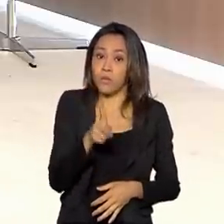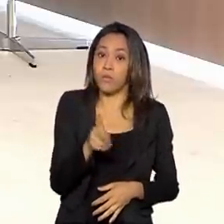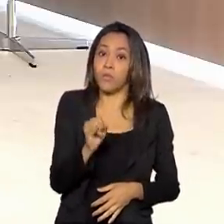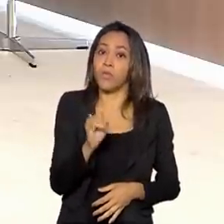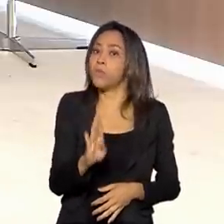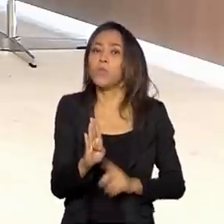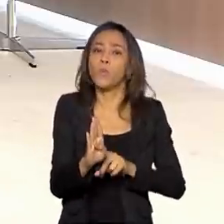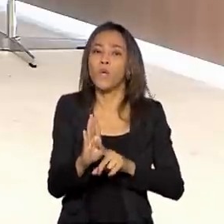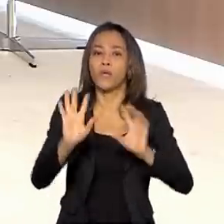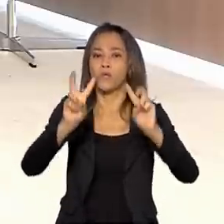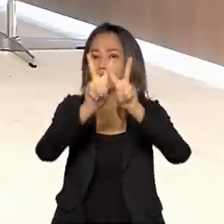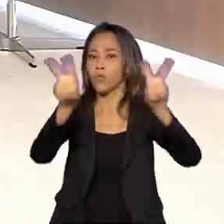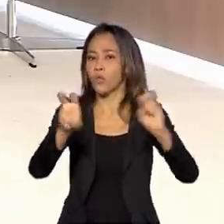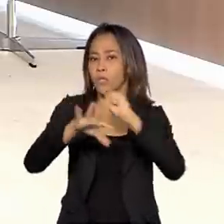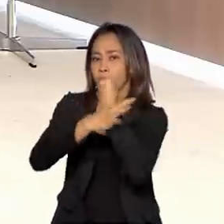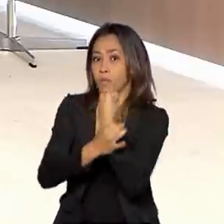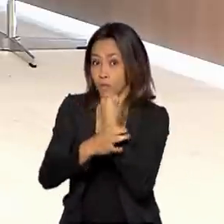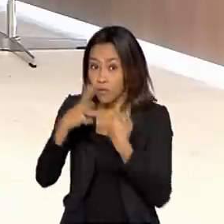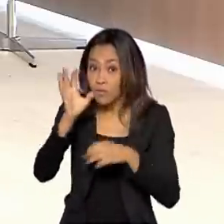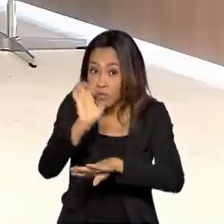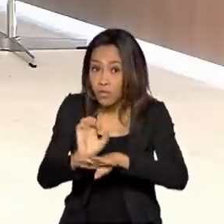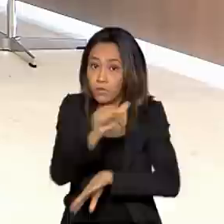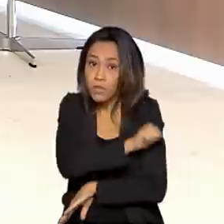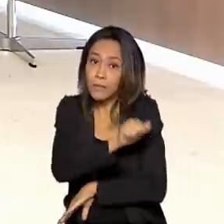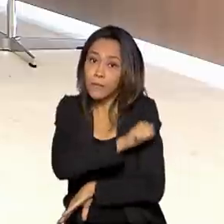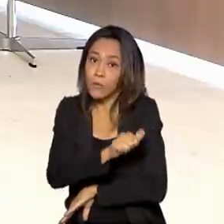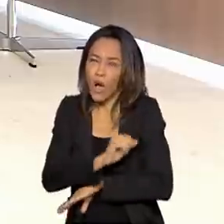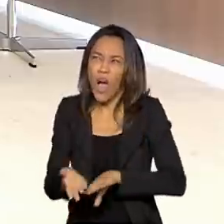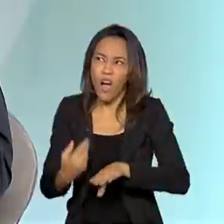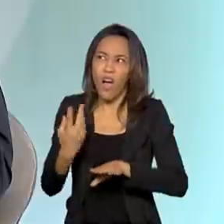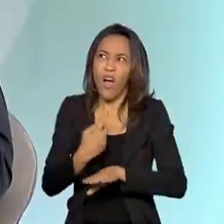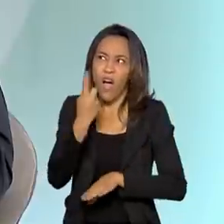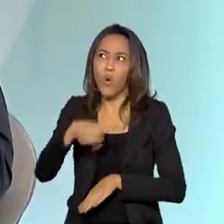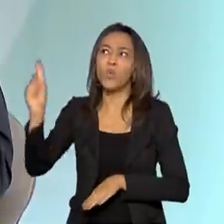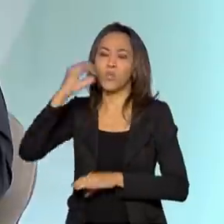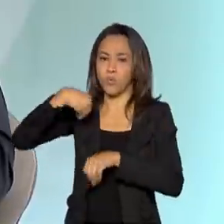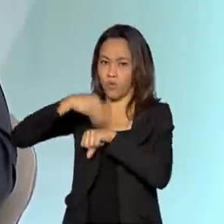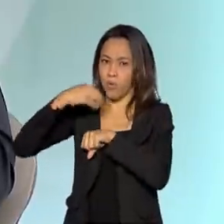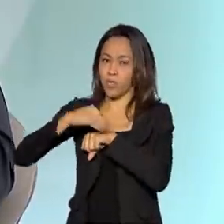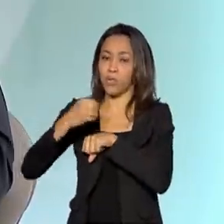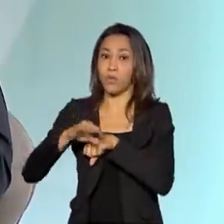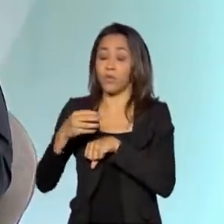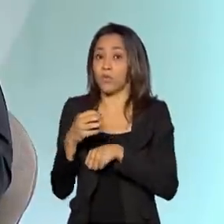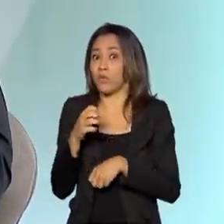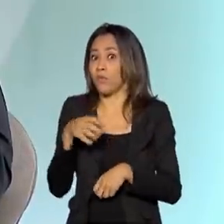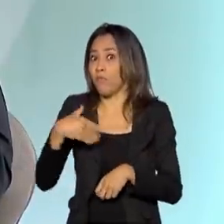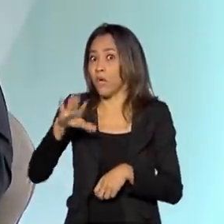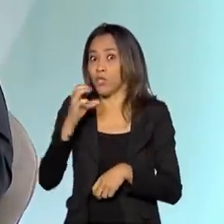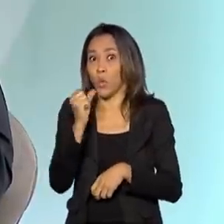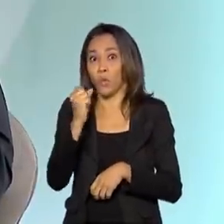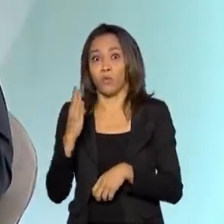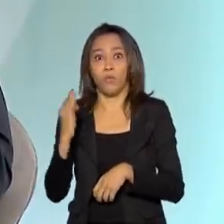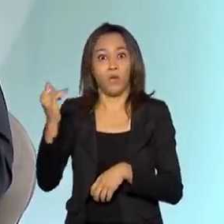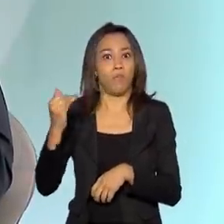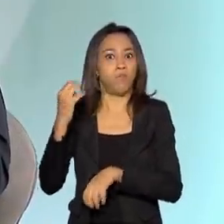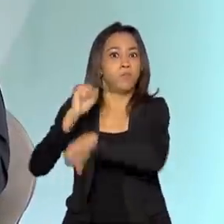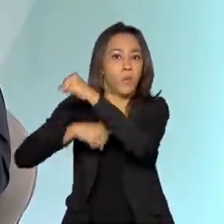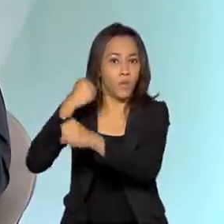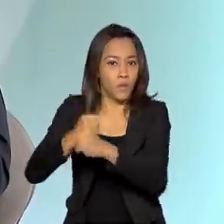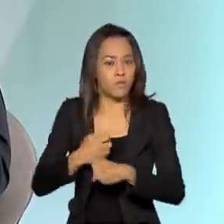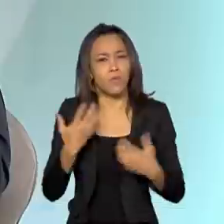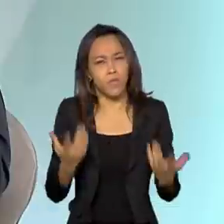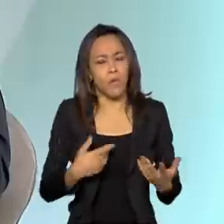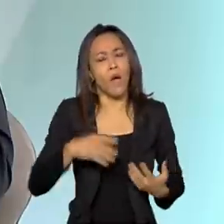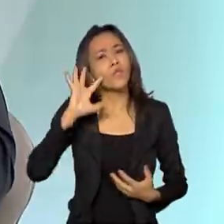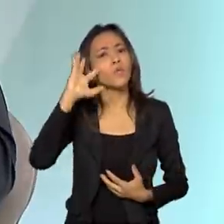segurança pública. Só o Rio de Janeiro, o último dado que eu vi, são 8 bilhões de reais por ano. Então, eu acho que a única solução não